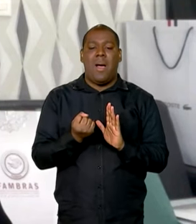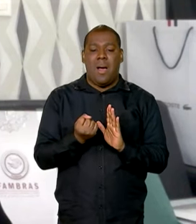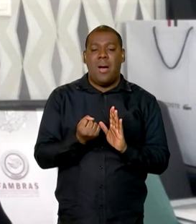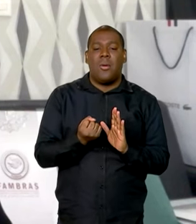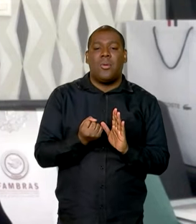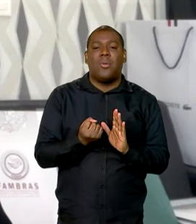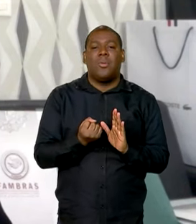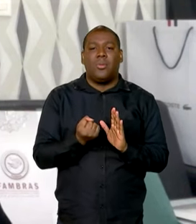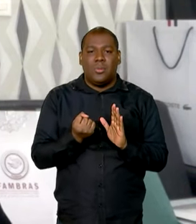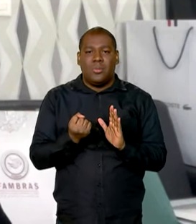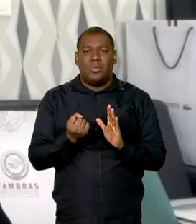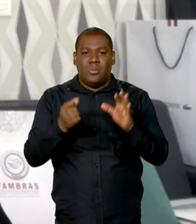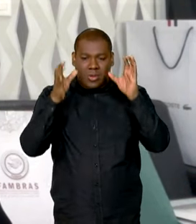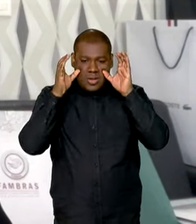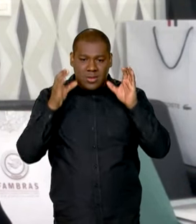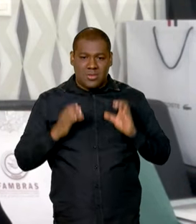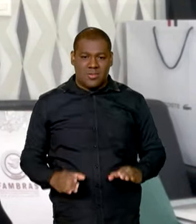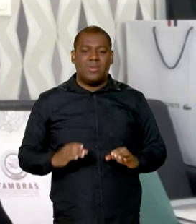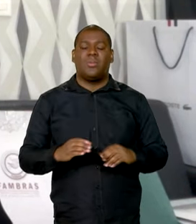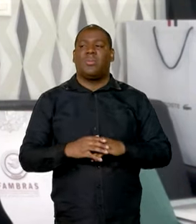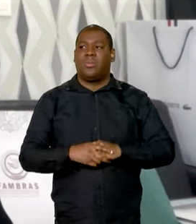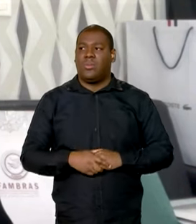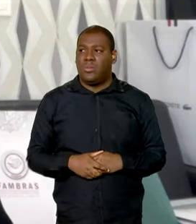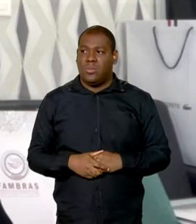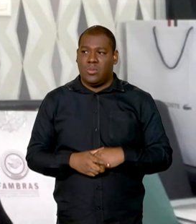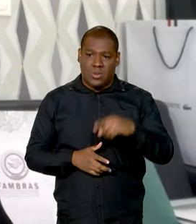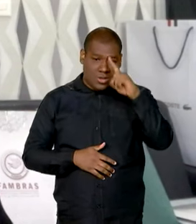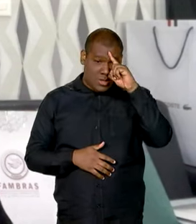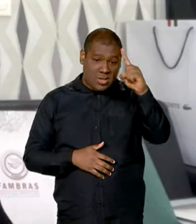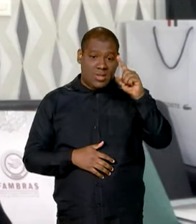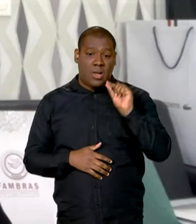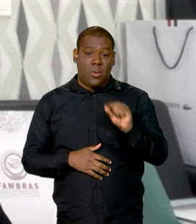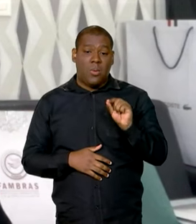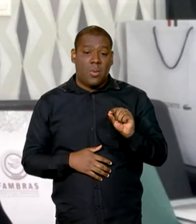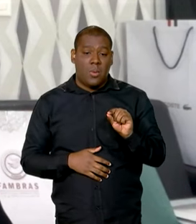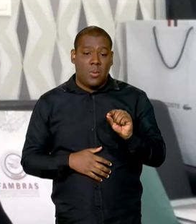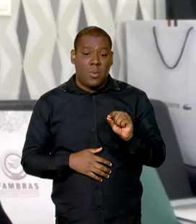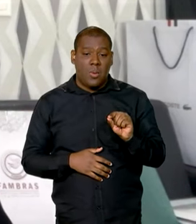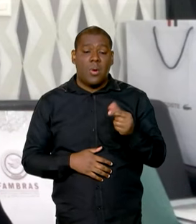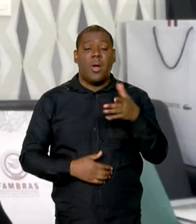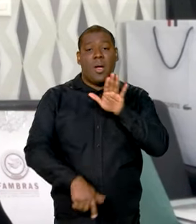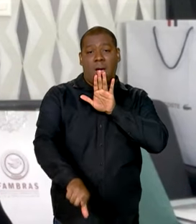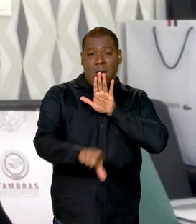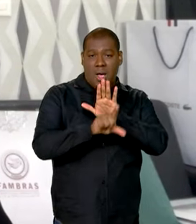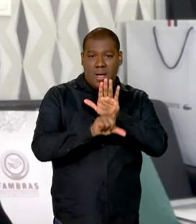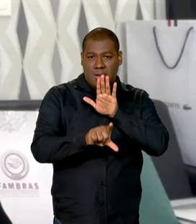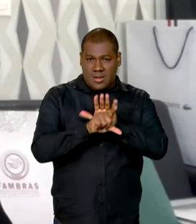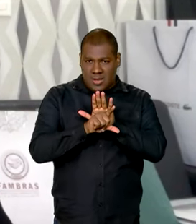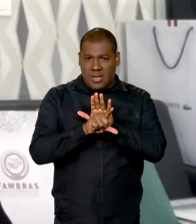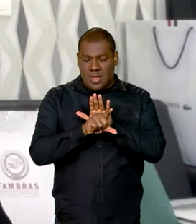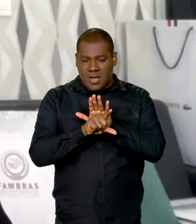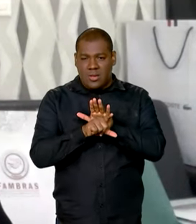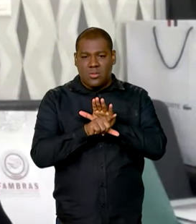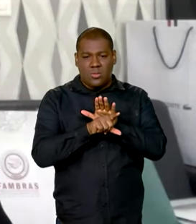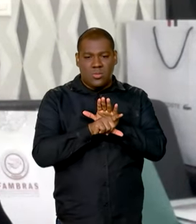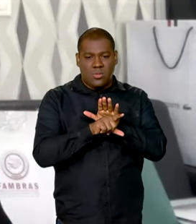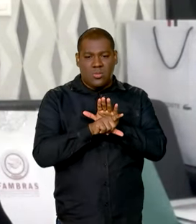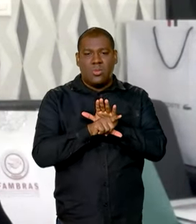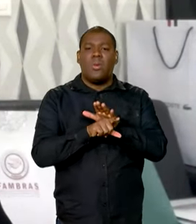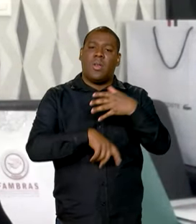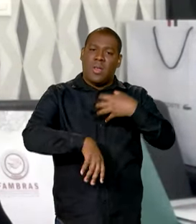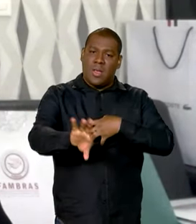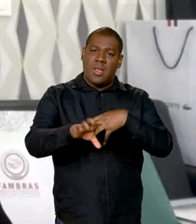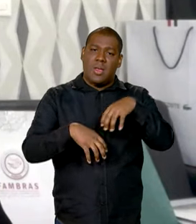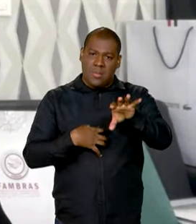civilizatório mesmo. A ideia de você humanizar a legislação, obviamente sem atentar contra